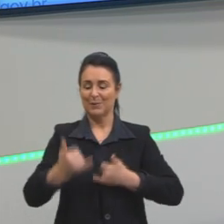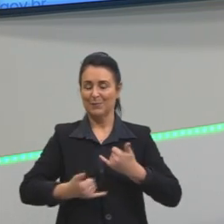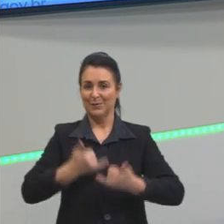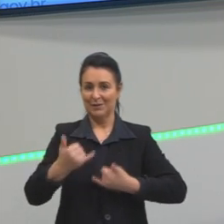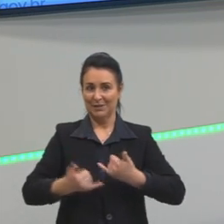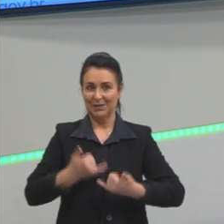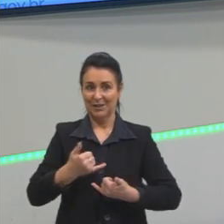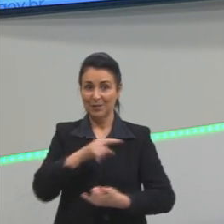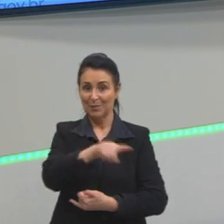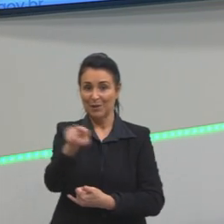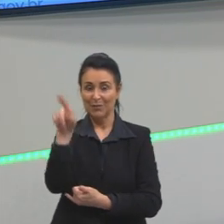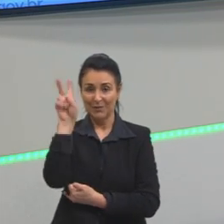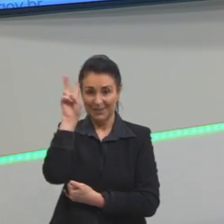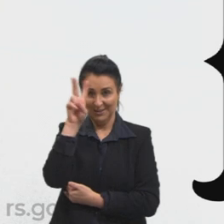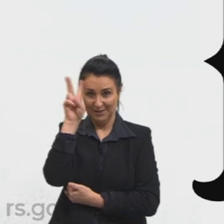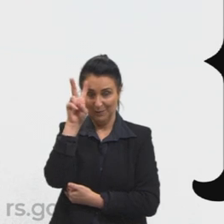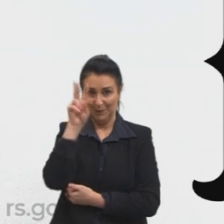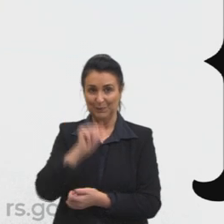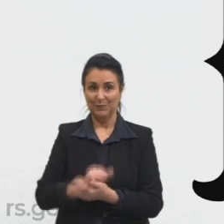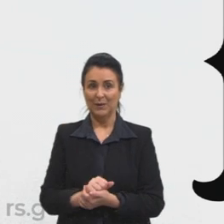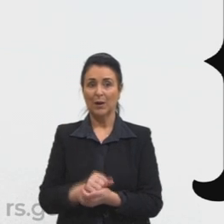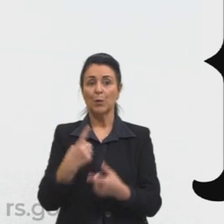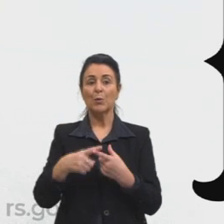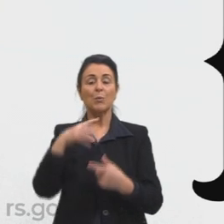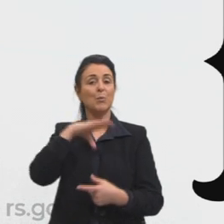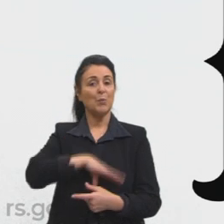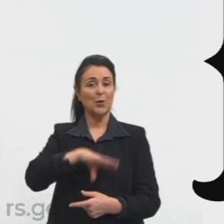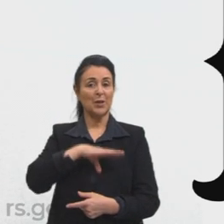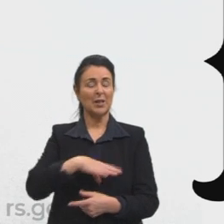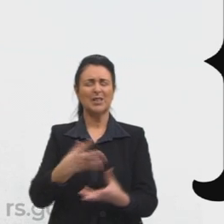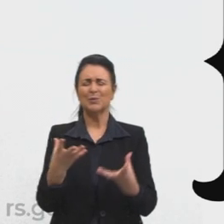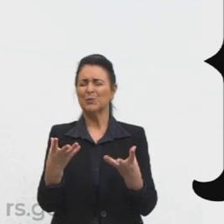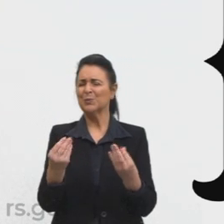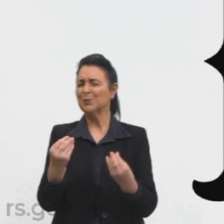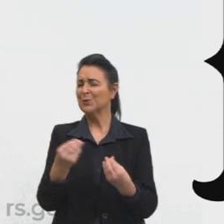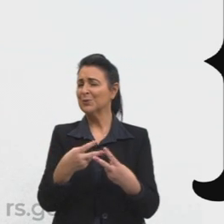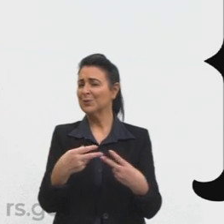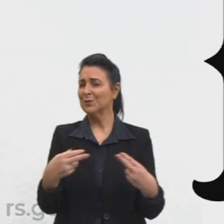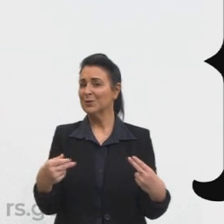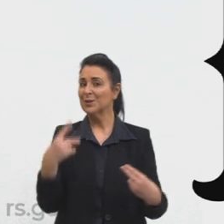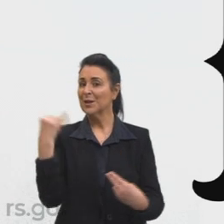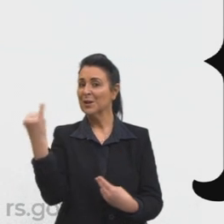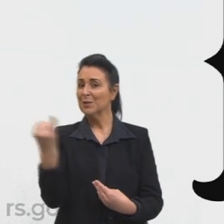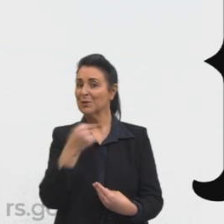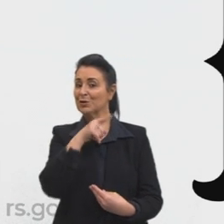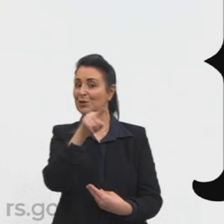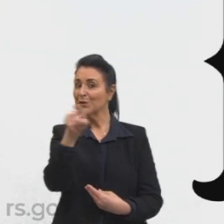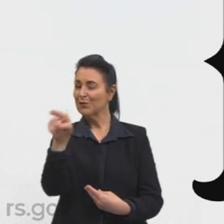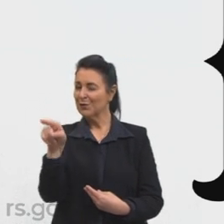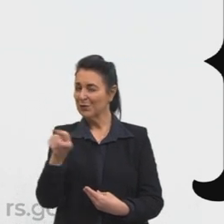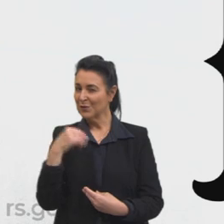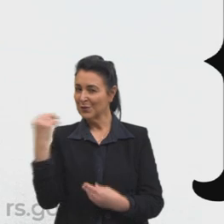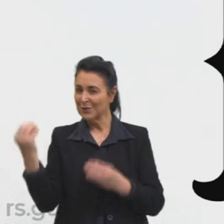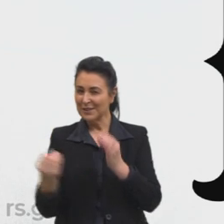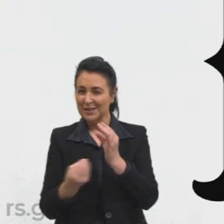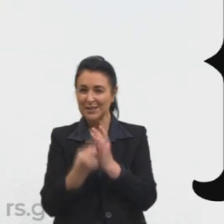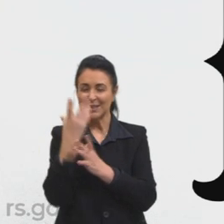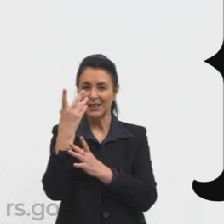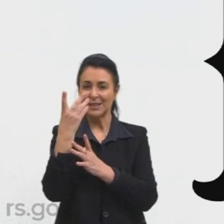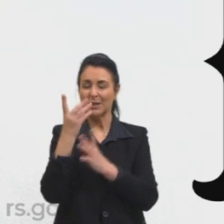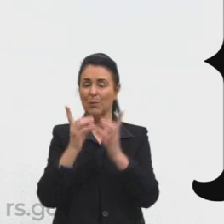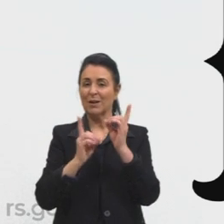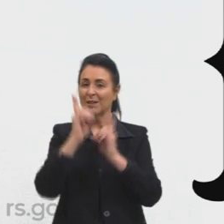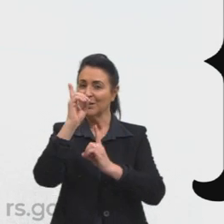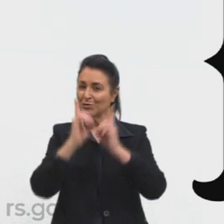para vocês lembrarem porque português tem muita coisa e é importante vocês criem essas dinâmicas